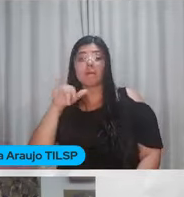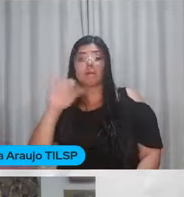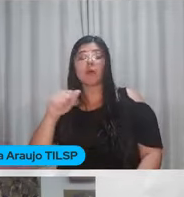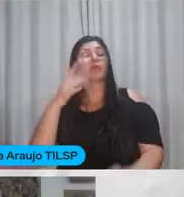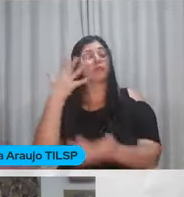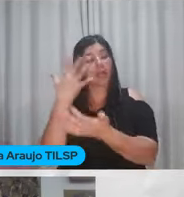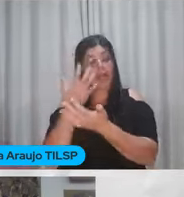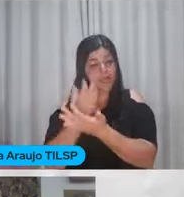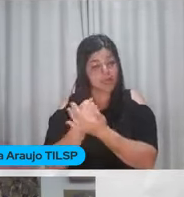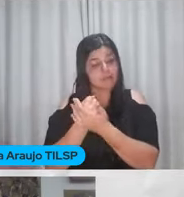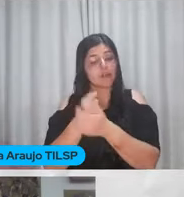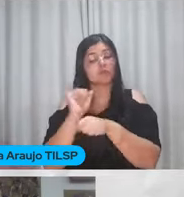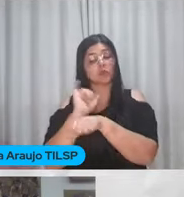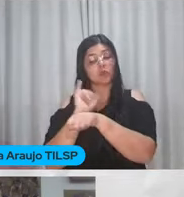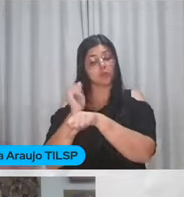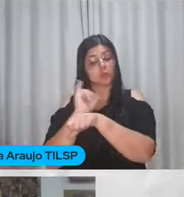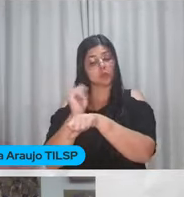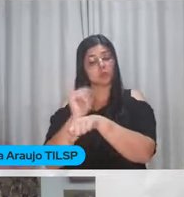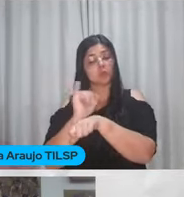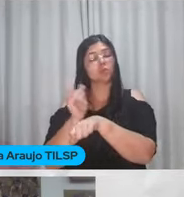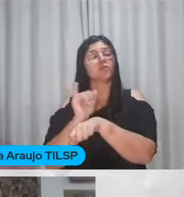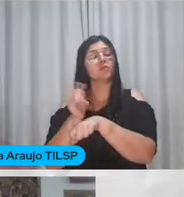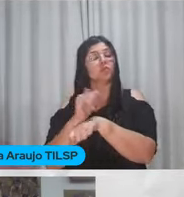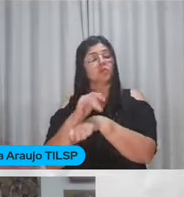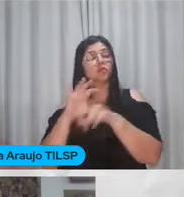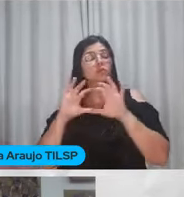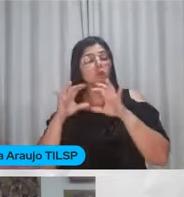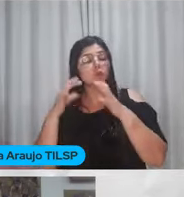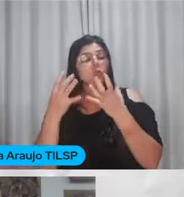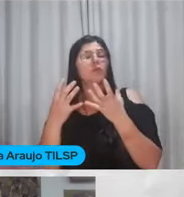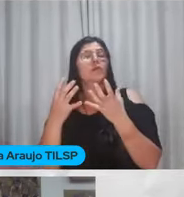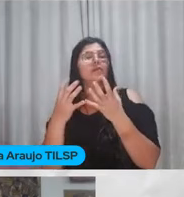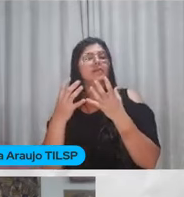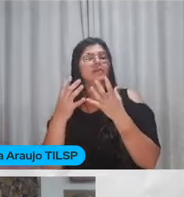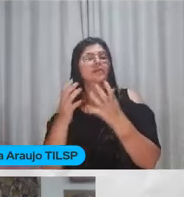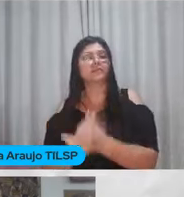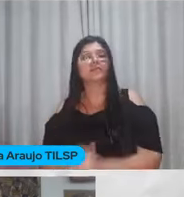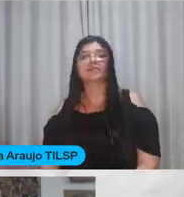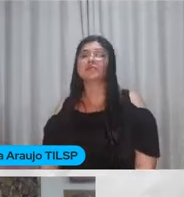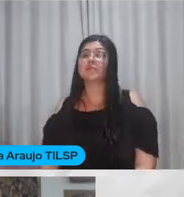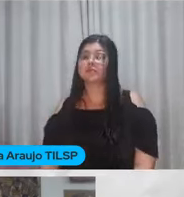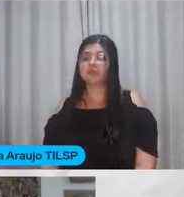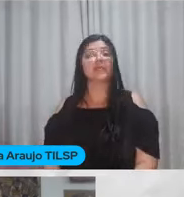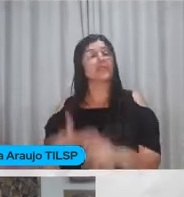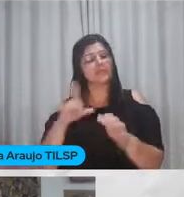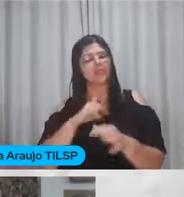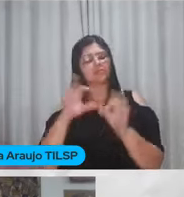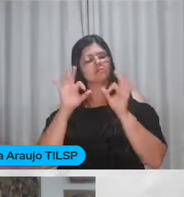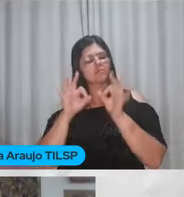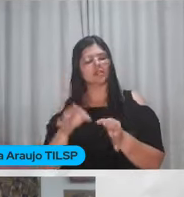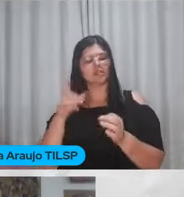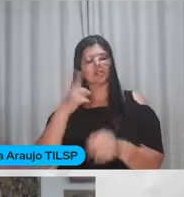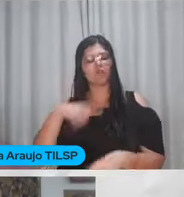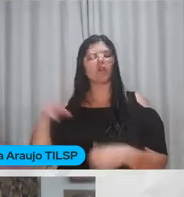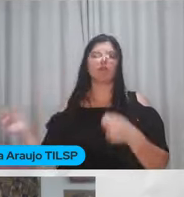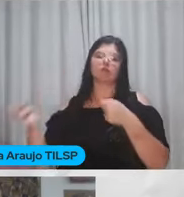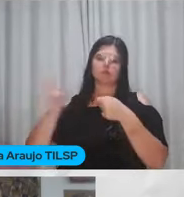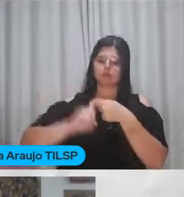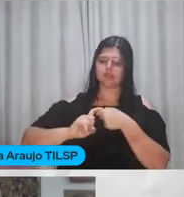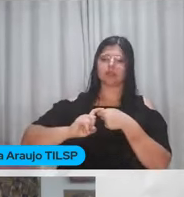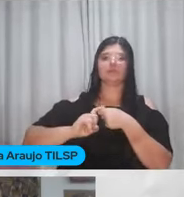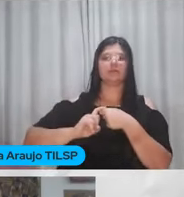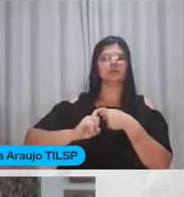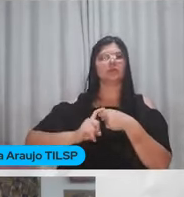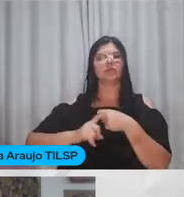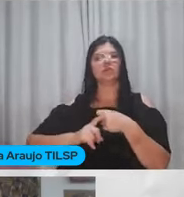Fica gravada no YouTube No canal do YouTube Do Congresso E assim Eu tenho certeza Que você vai voltar Outras vezes